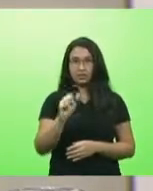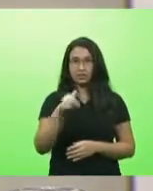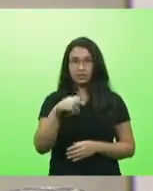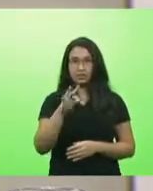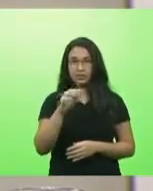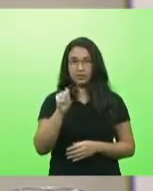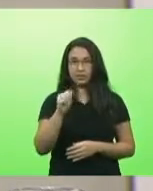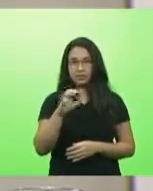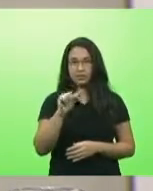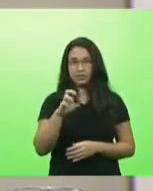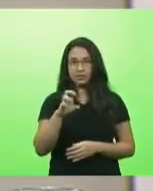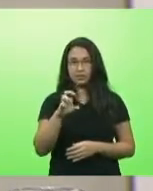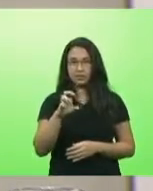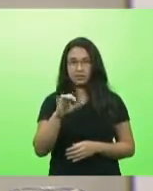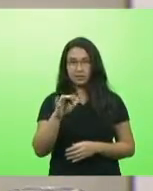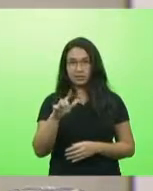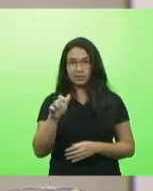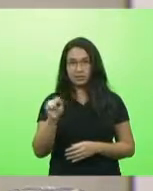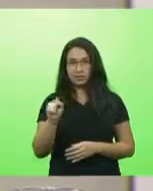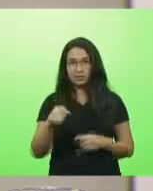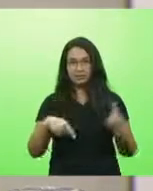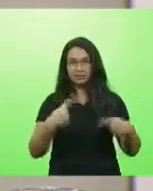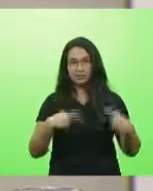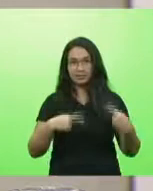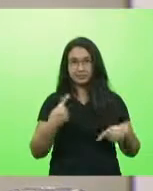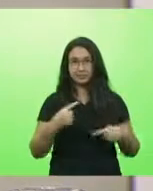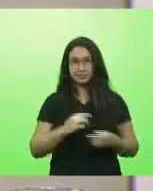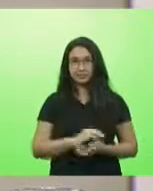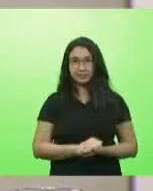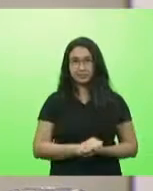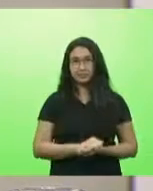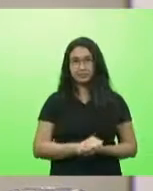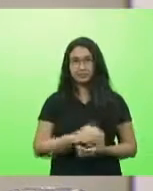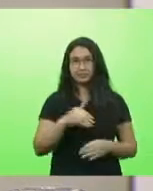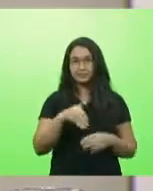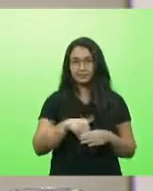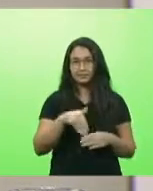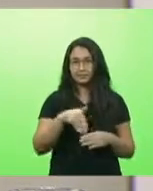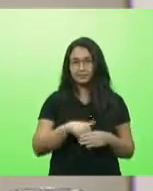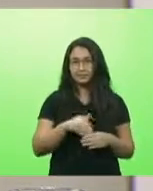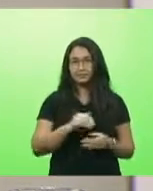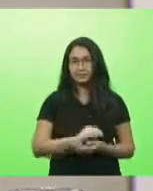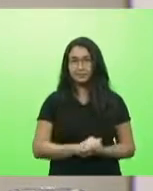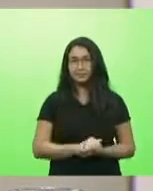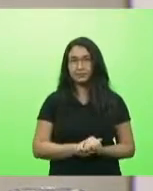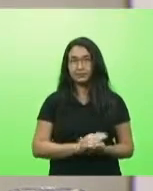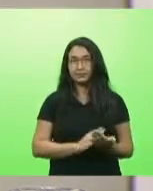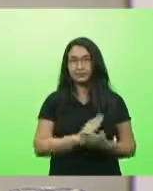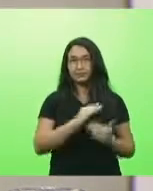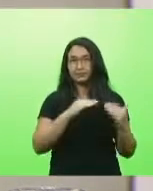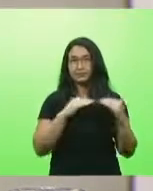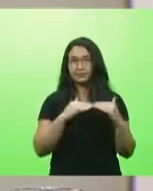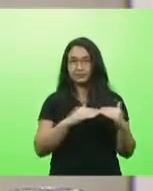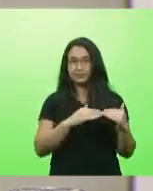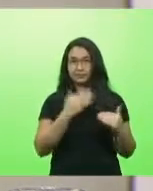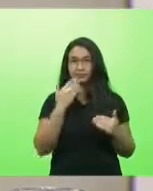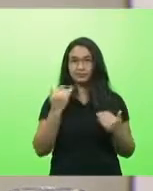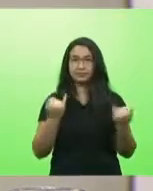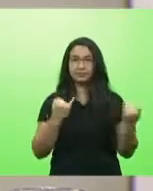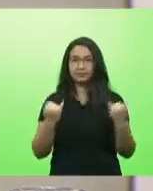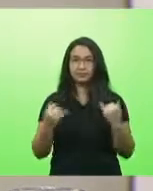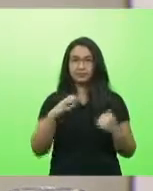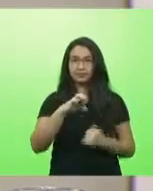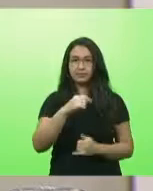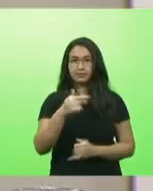discussão não havendo quem queira discutir em votação deputados que aprovam permaneçam como se encontra aprovado por unanimidade pedido de informação